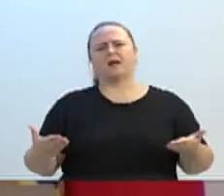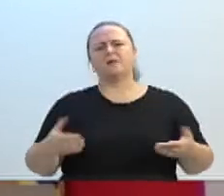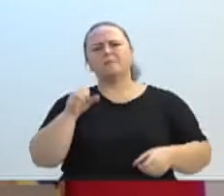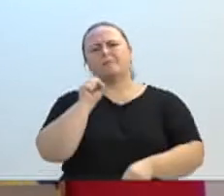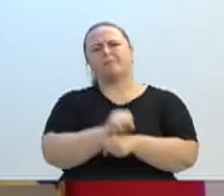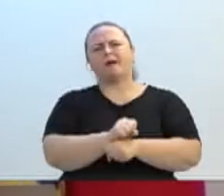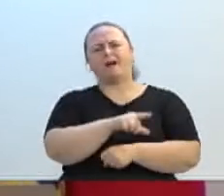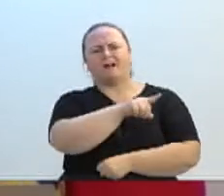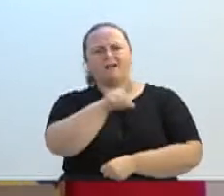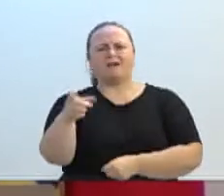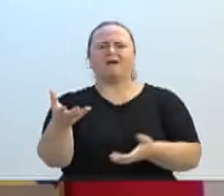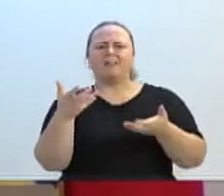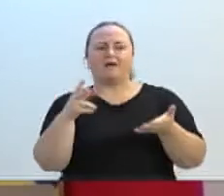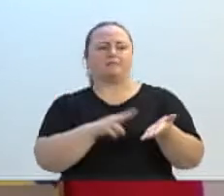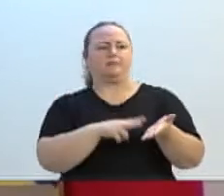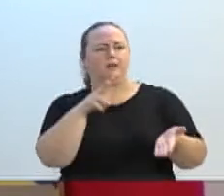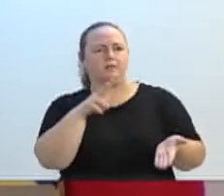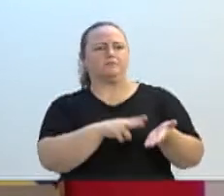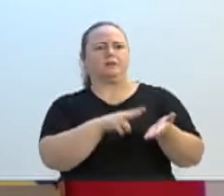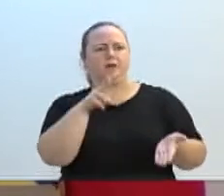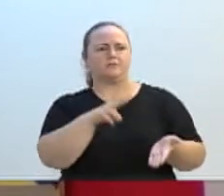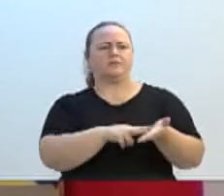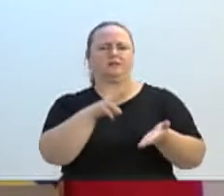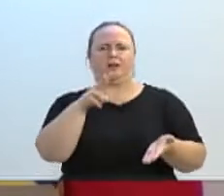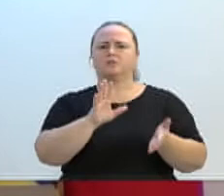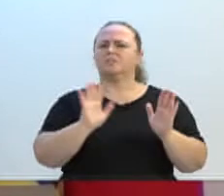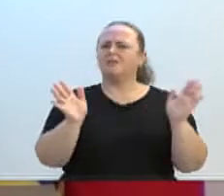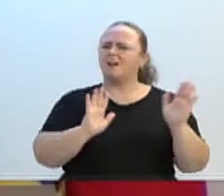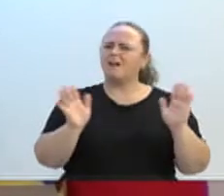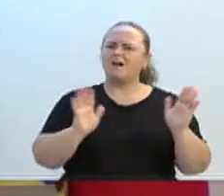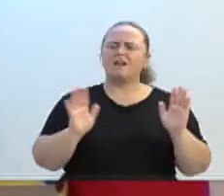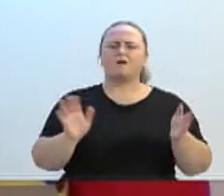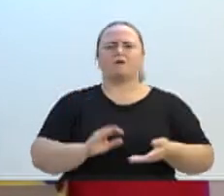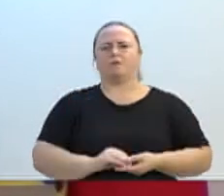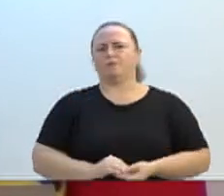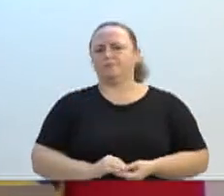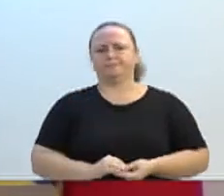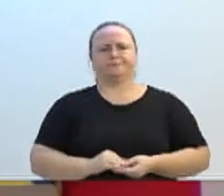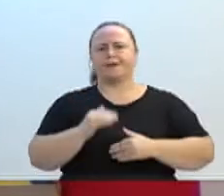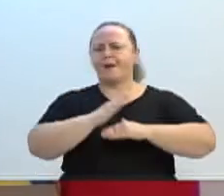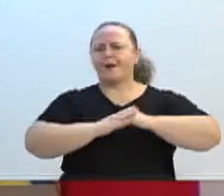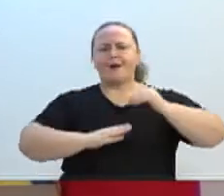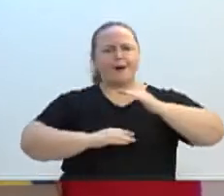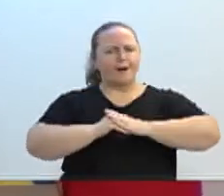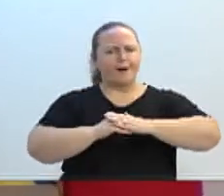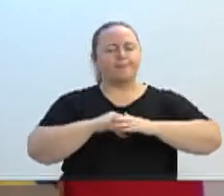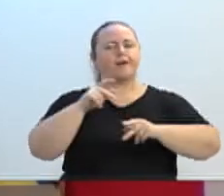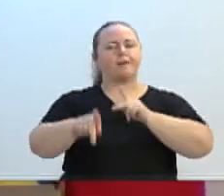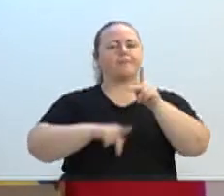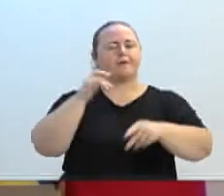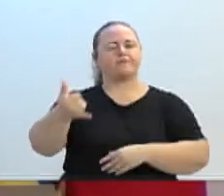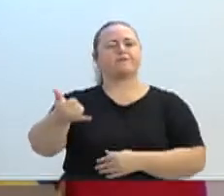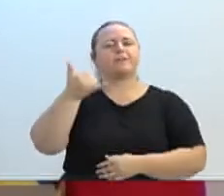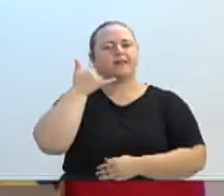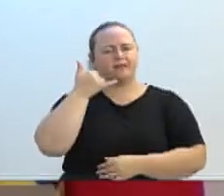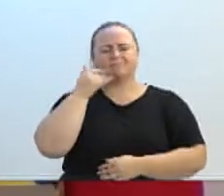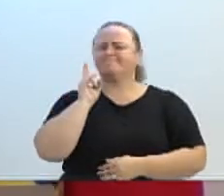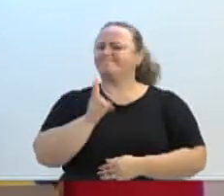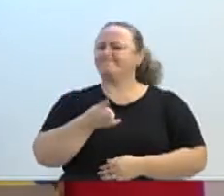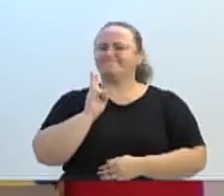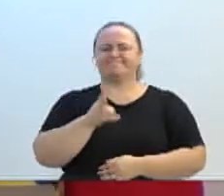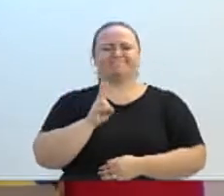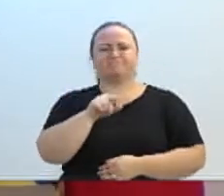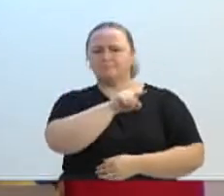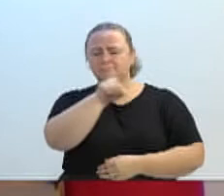Todas as obras têm suspeitas. Todas as obras. A população me liga denunciando. Ó, tem mutreta. Tem mutreta. Vamos parar de fazer esse tipo de coisa,